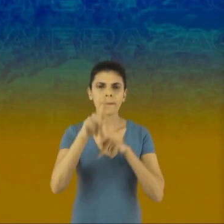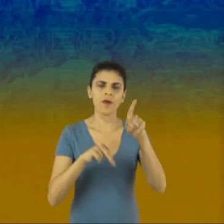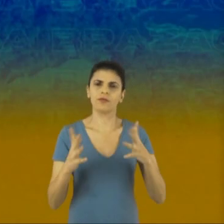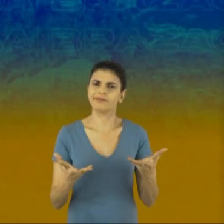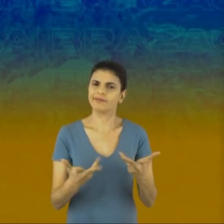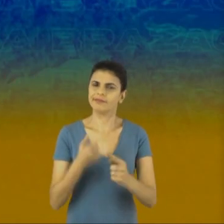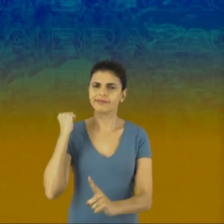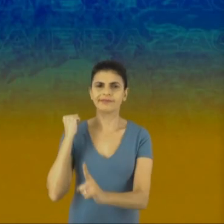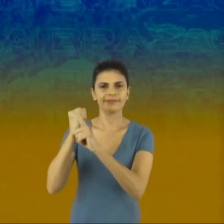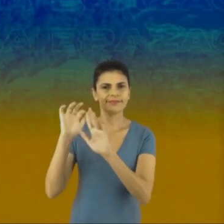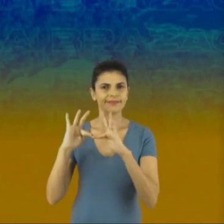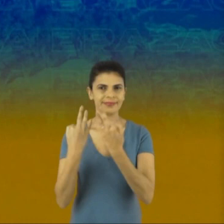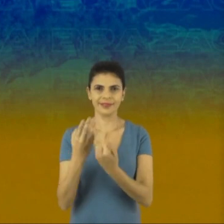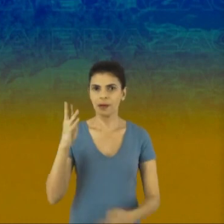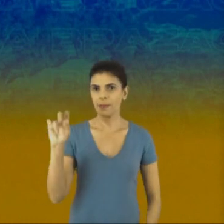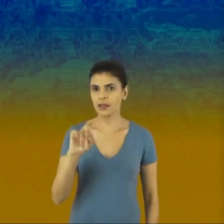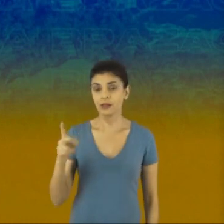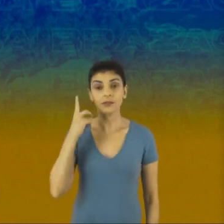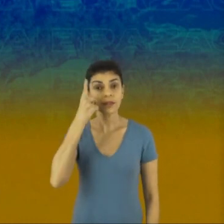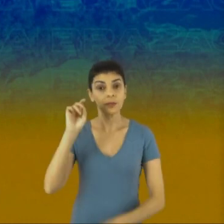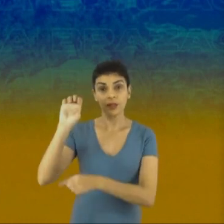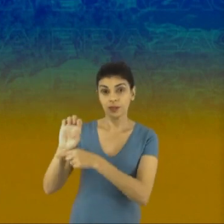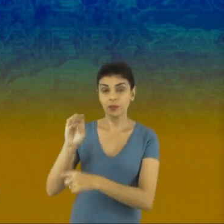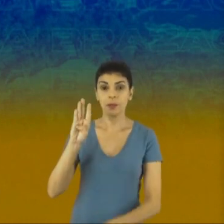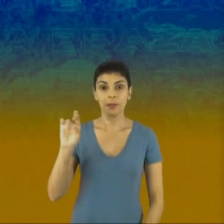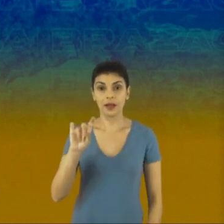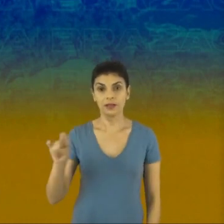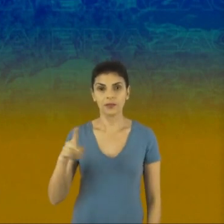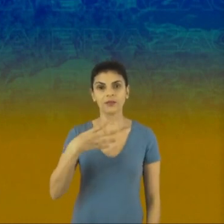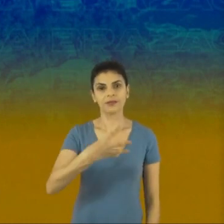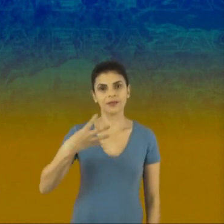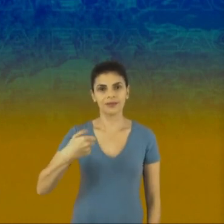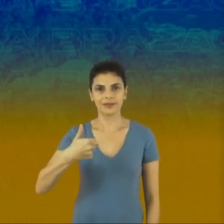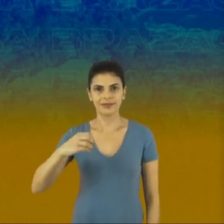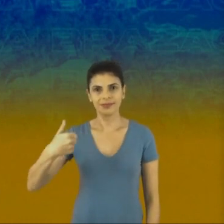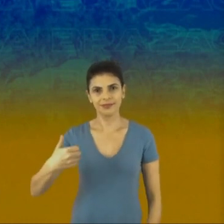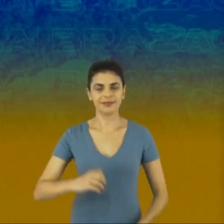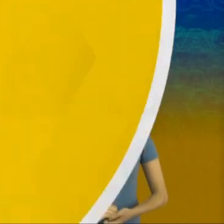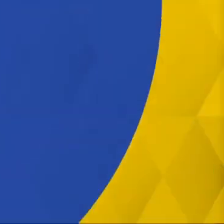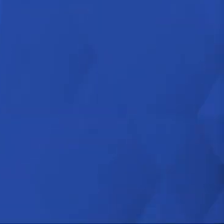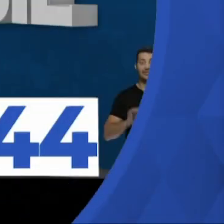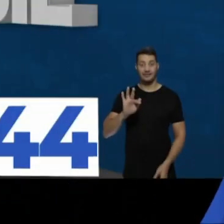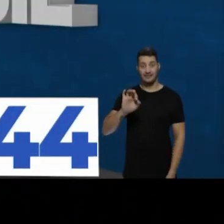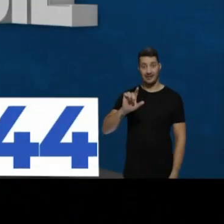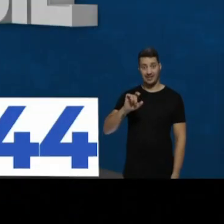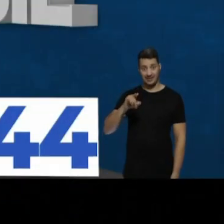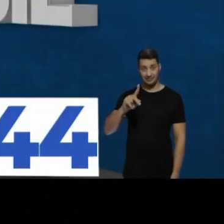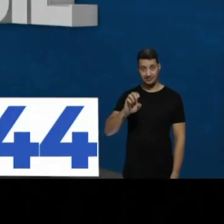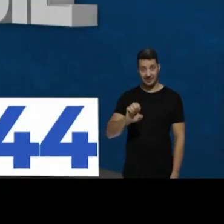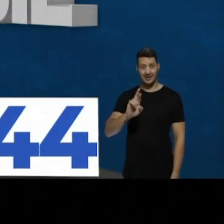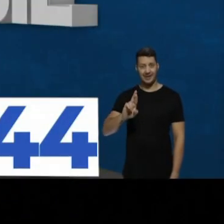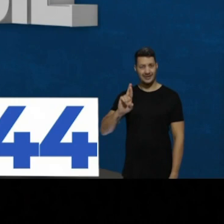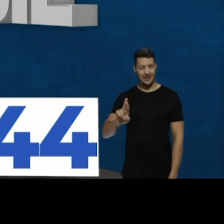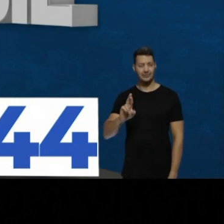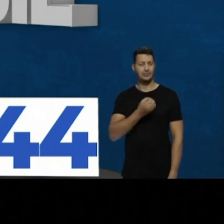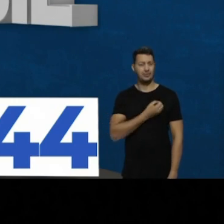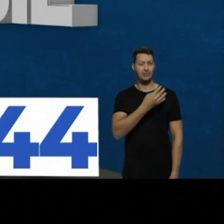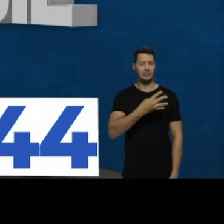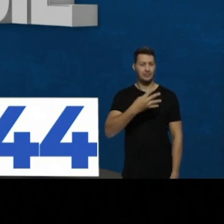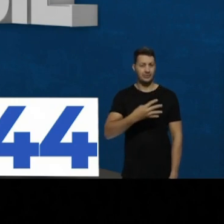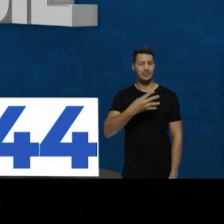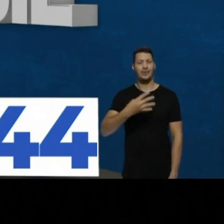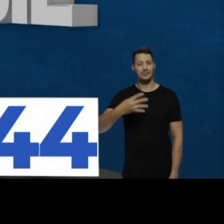povo com dignidade é a marca da família Brazão. Deputado estadual, Brazão. 4401. Felipe R. R. Soares,